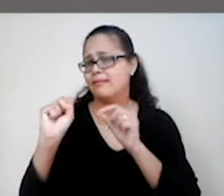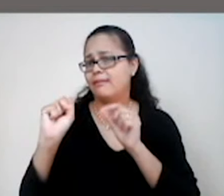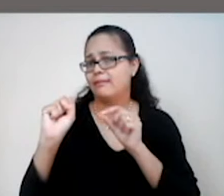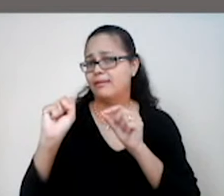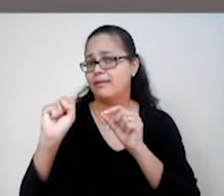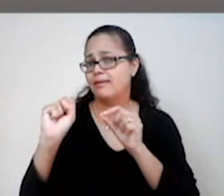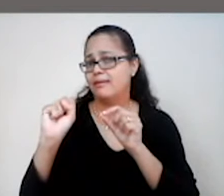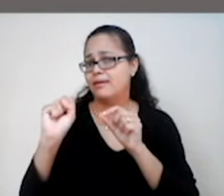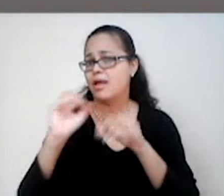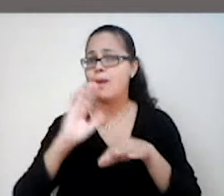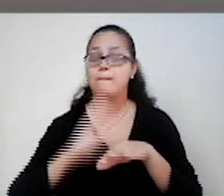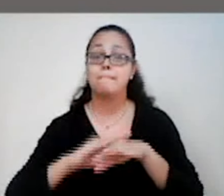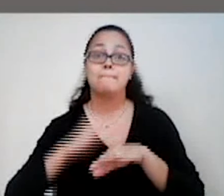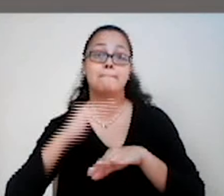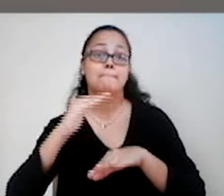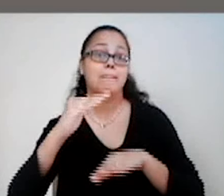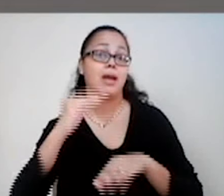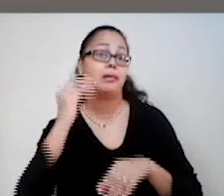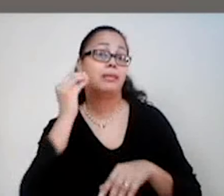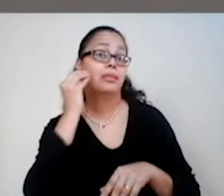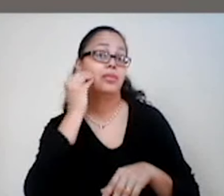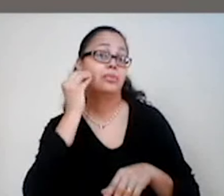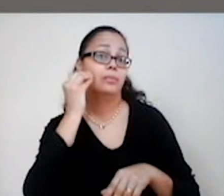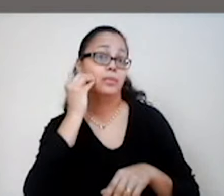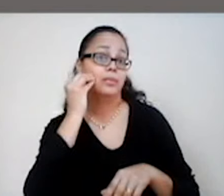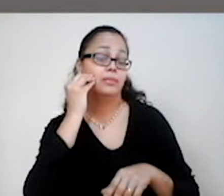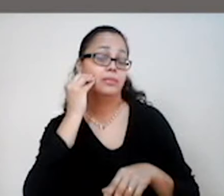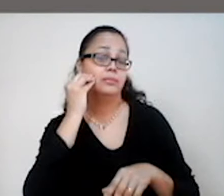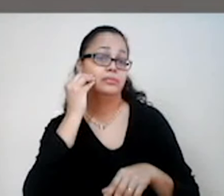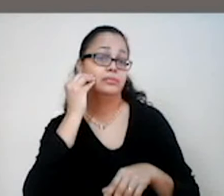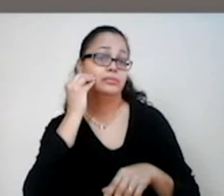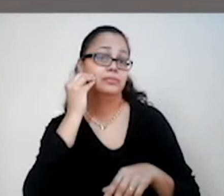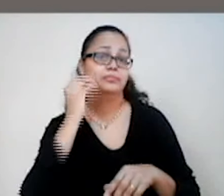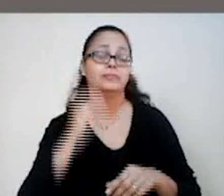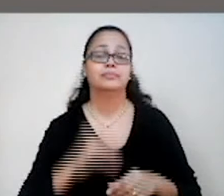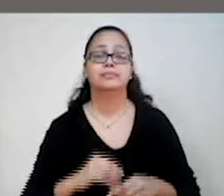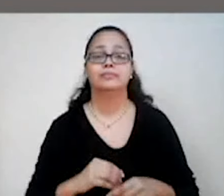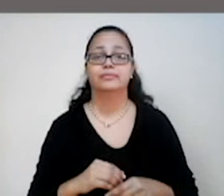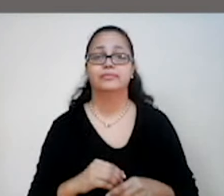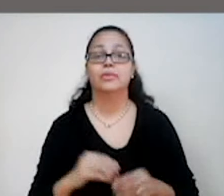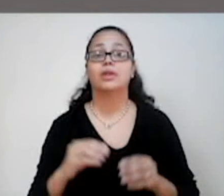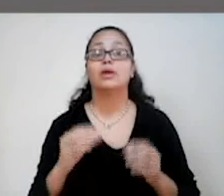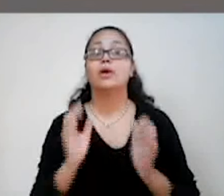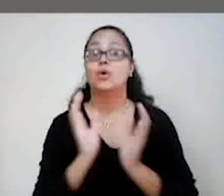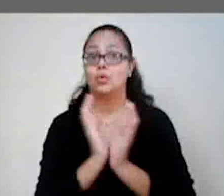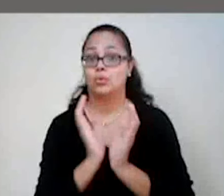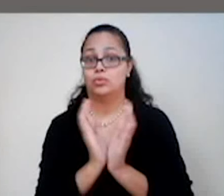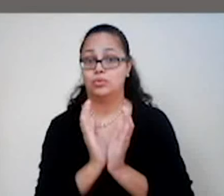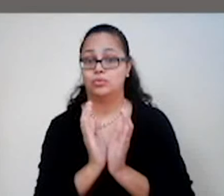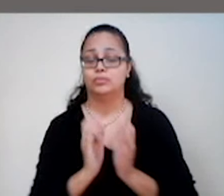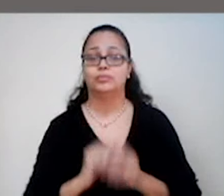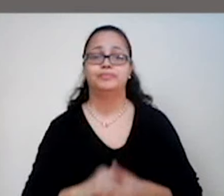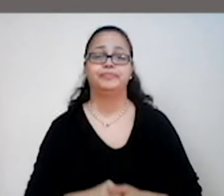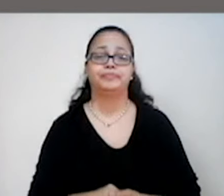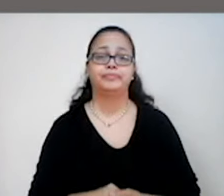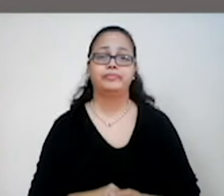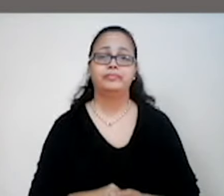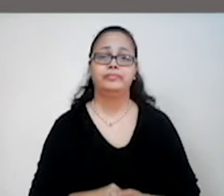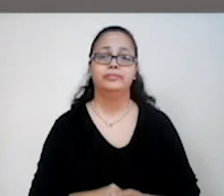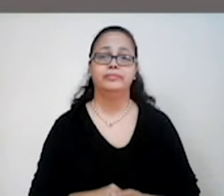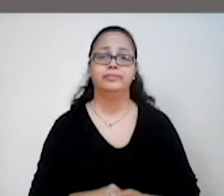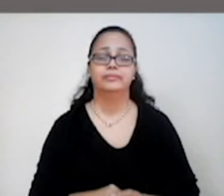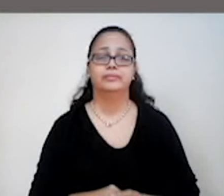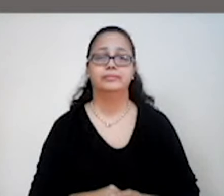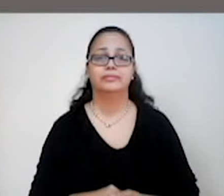experientes nessa corporação de ofício, ok?